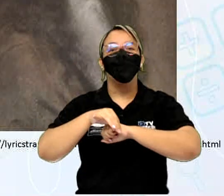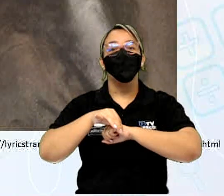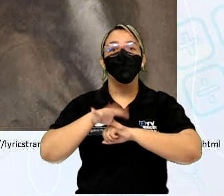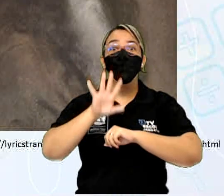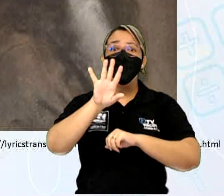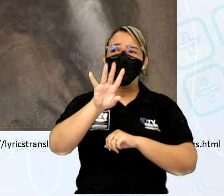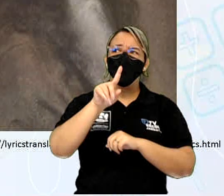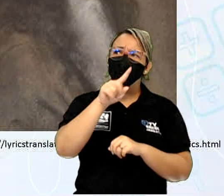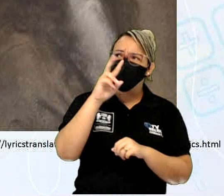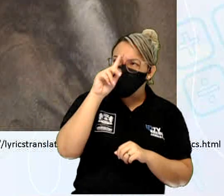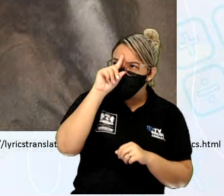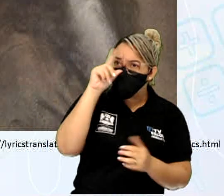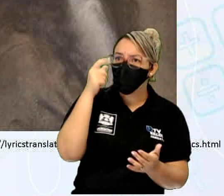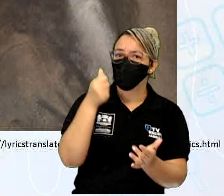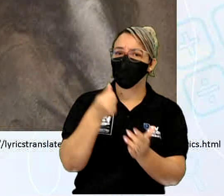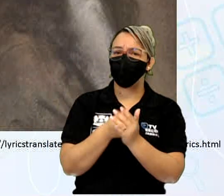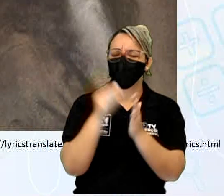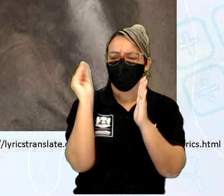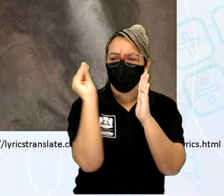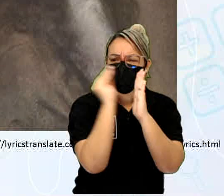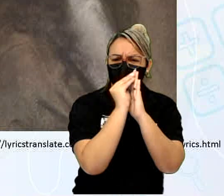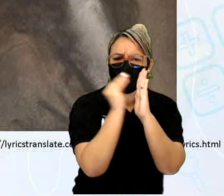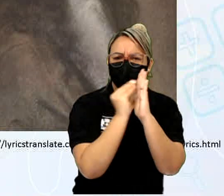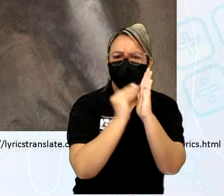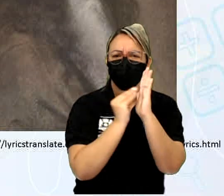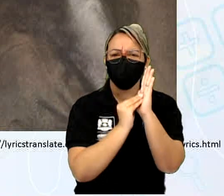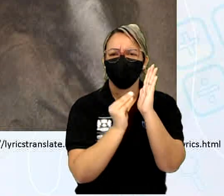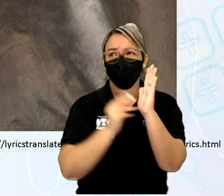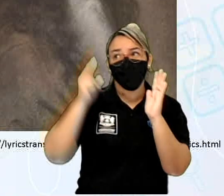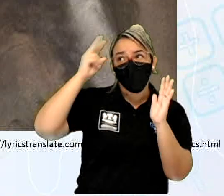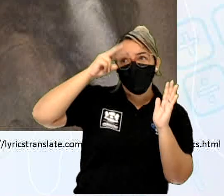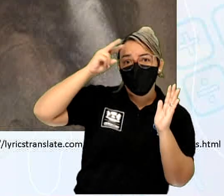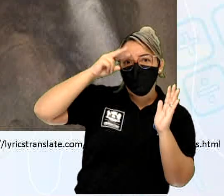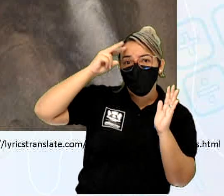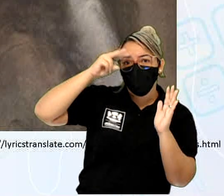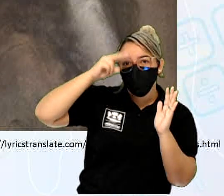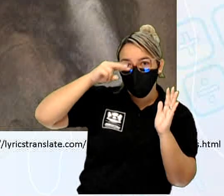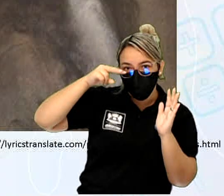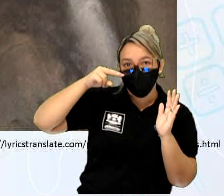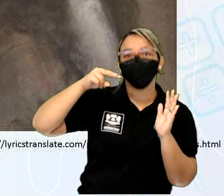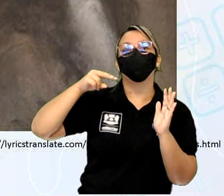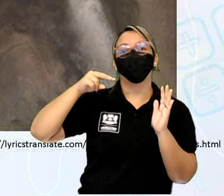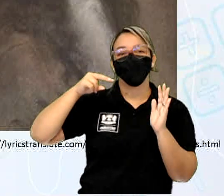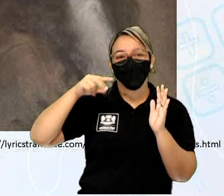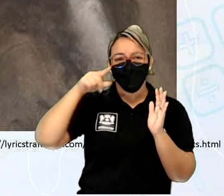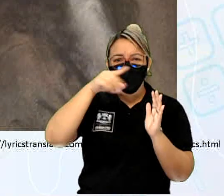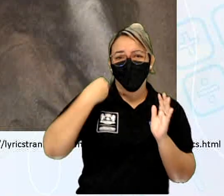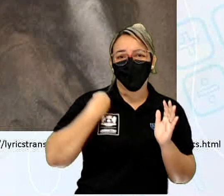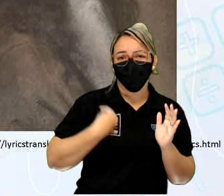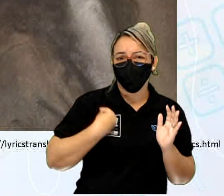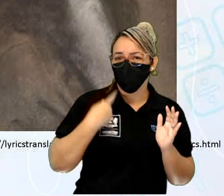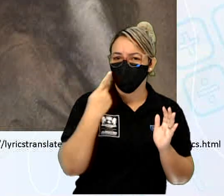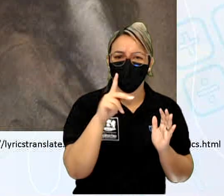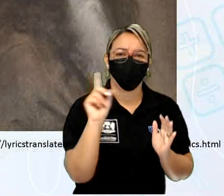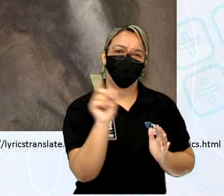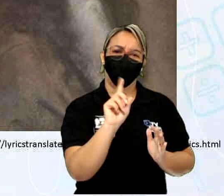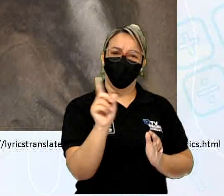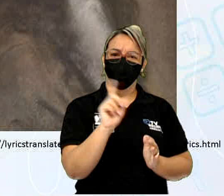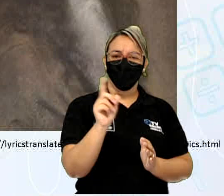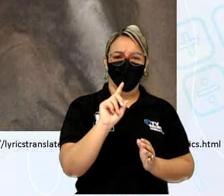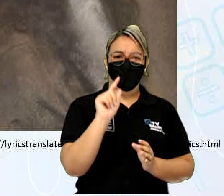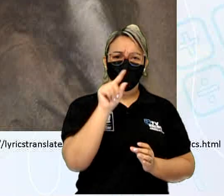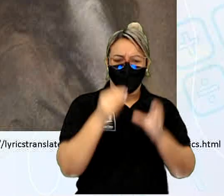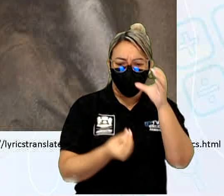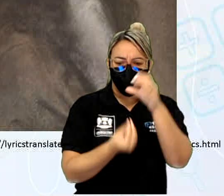resolveu registrar algumas histórias de sua infância, veja que as histórias não eram, não era deles, né, não foi algo